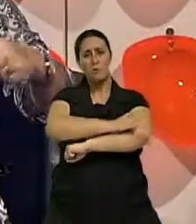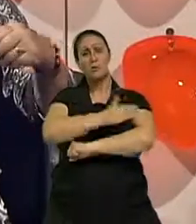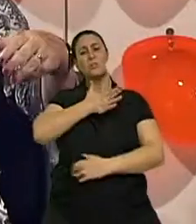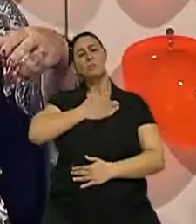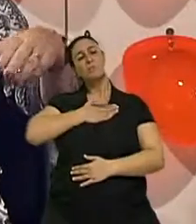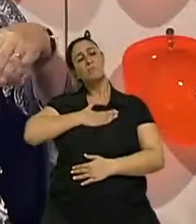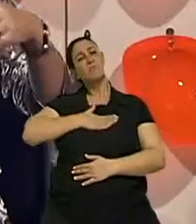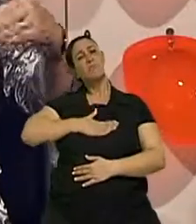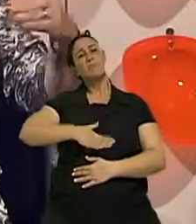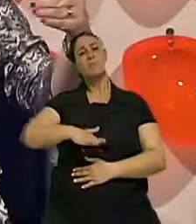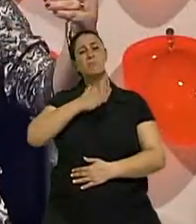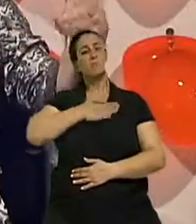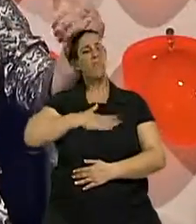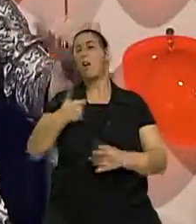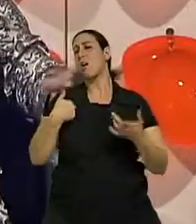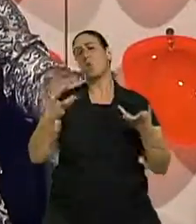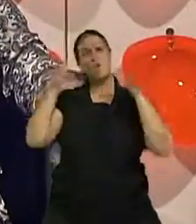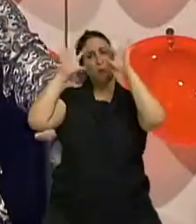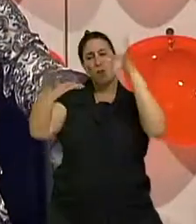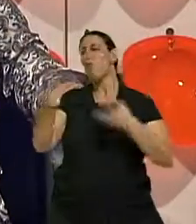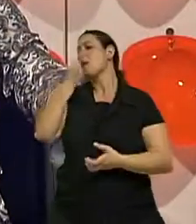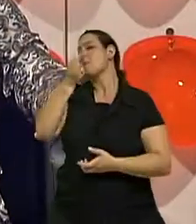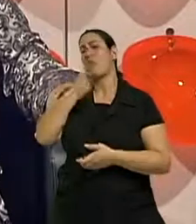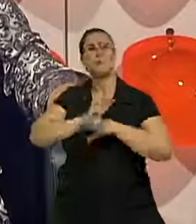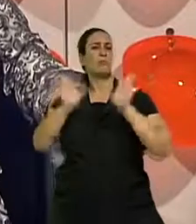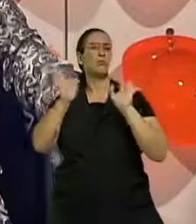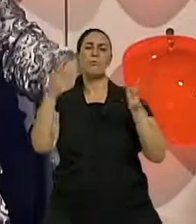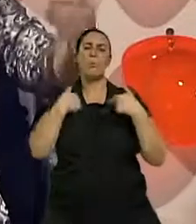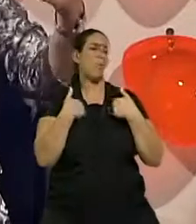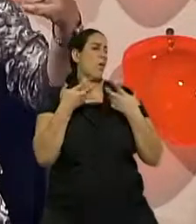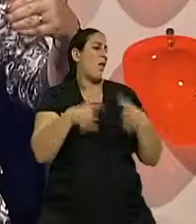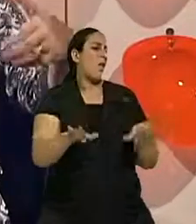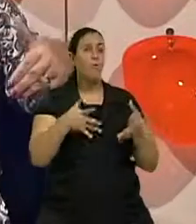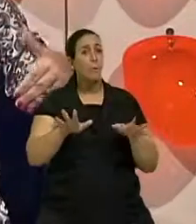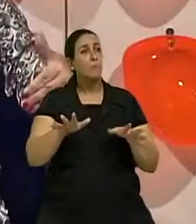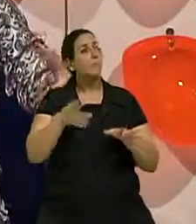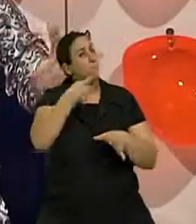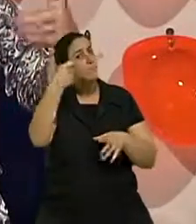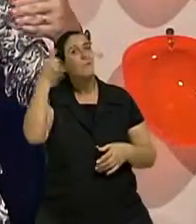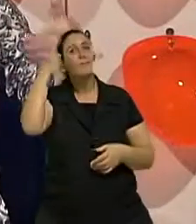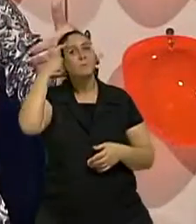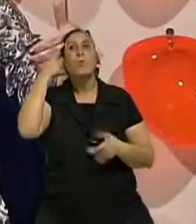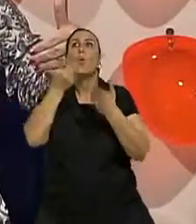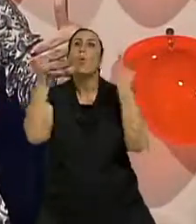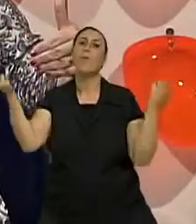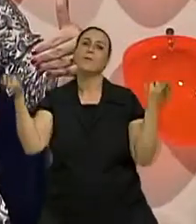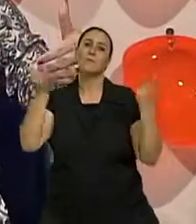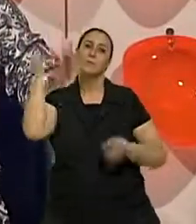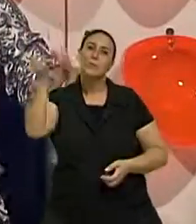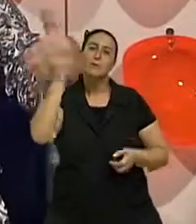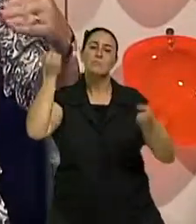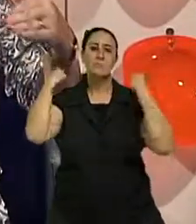e sempre pensando em resolver os seus problemas com remédio. Quando a gente deveria pensar em outras coisas,